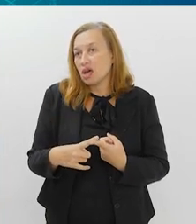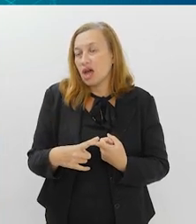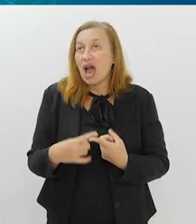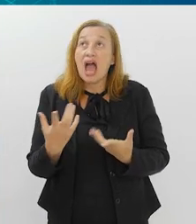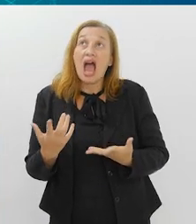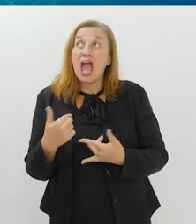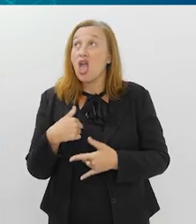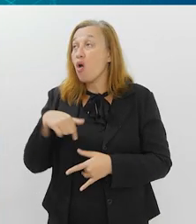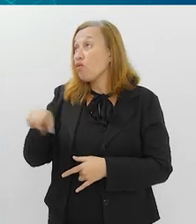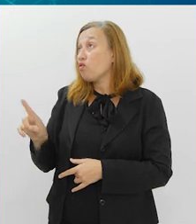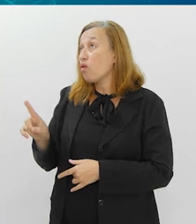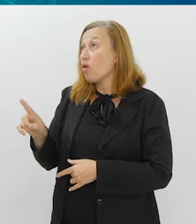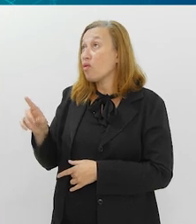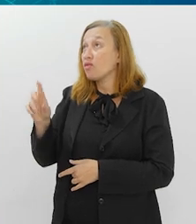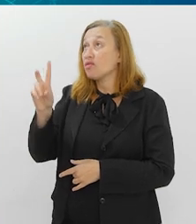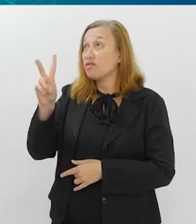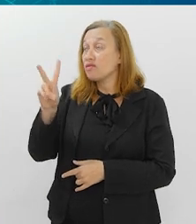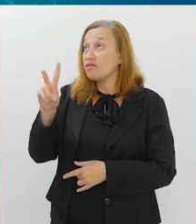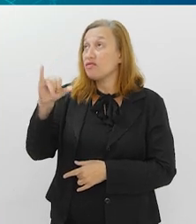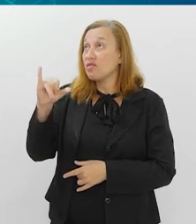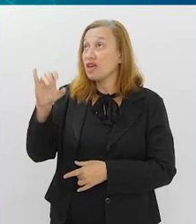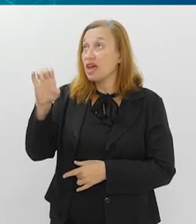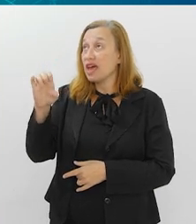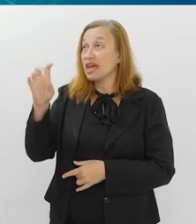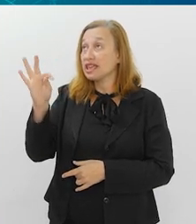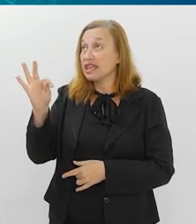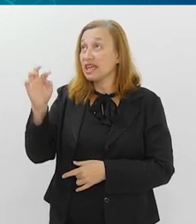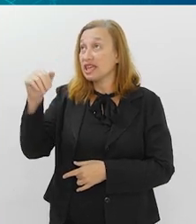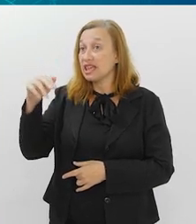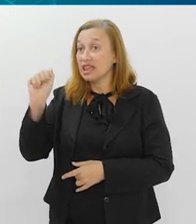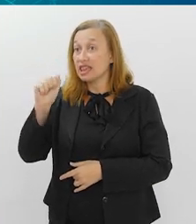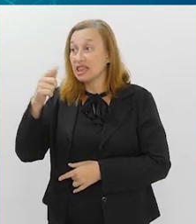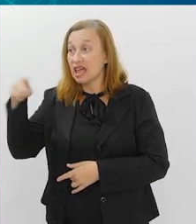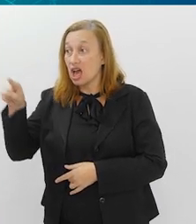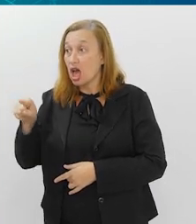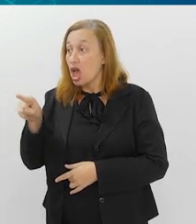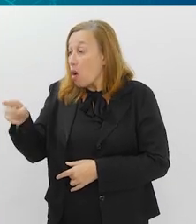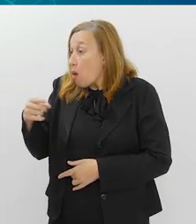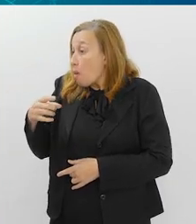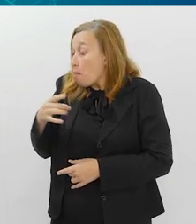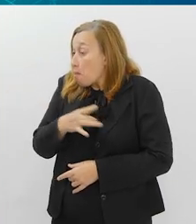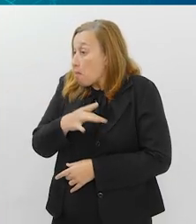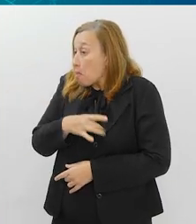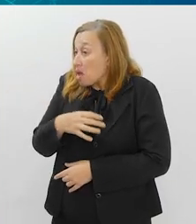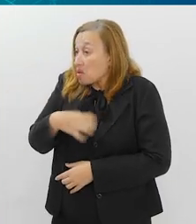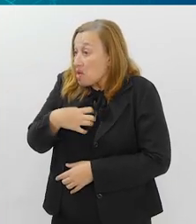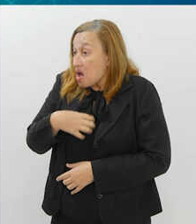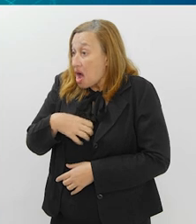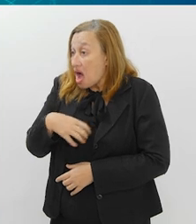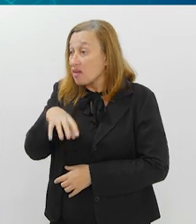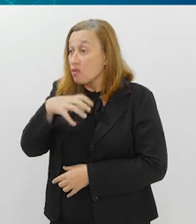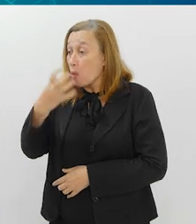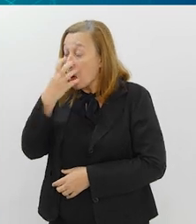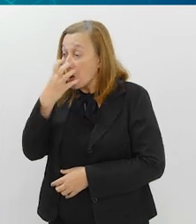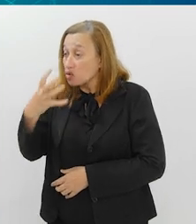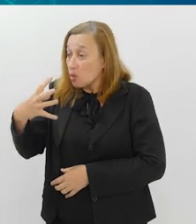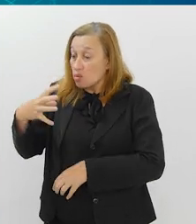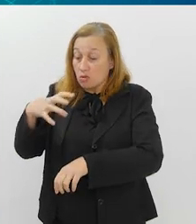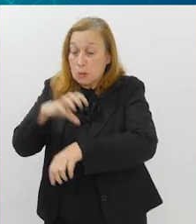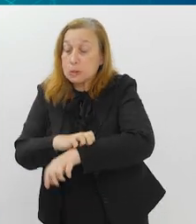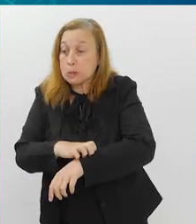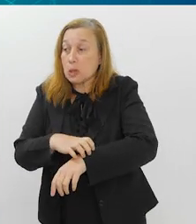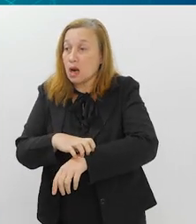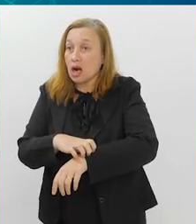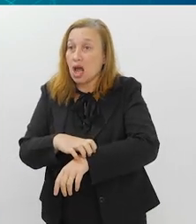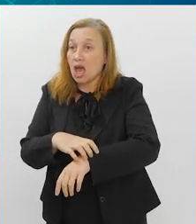possa... Ah, eu vou para o Vietnã e eu tenho medo de no Vietnã pegar raiva, porque na Vietnã pode ter um cachorro